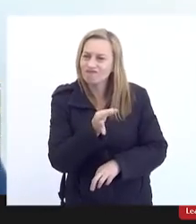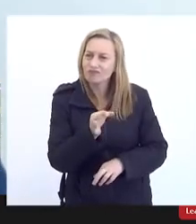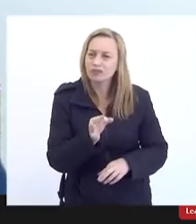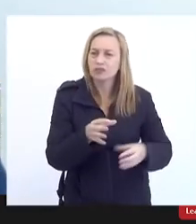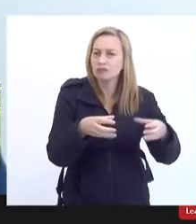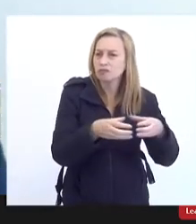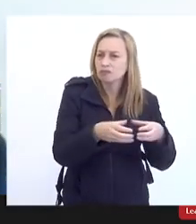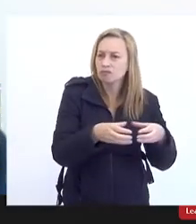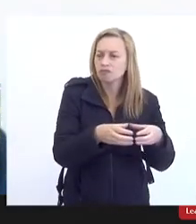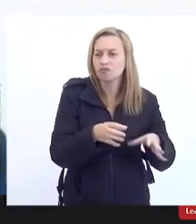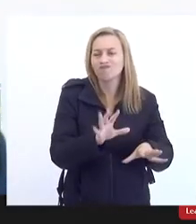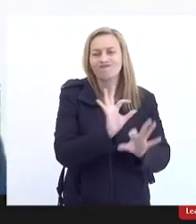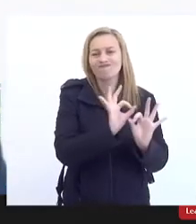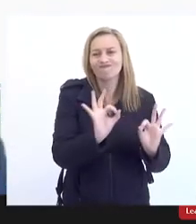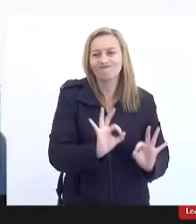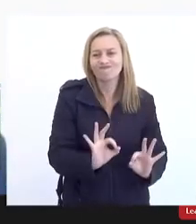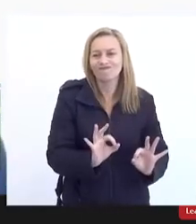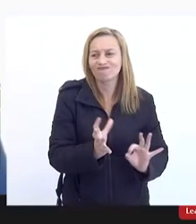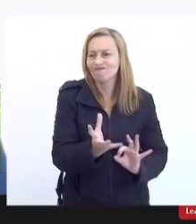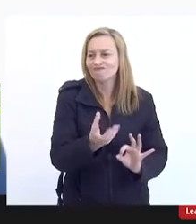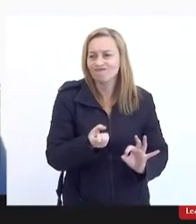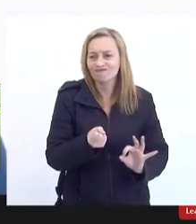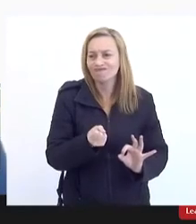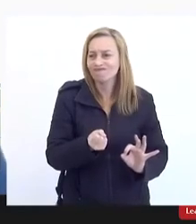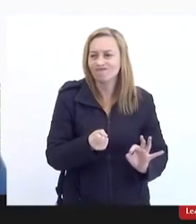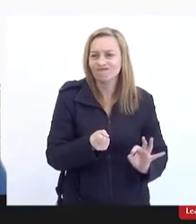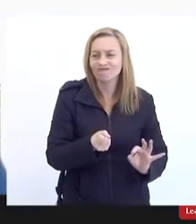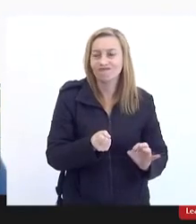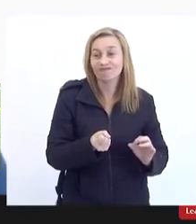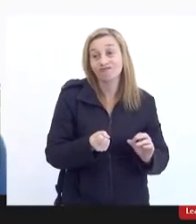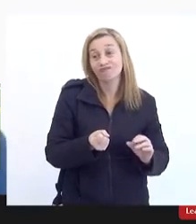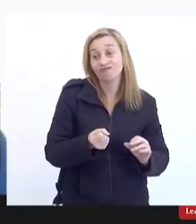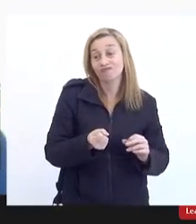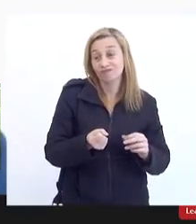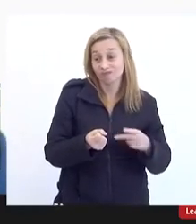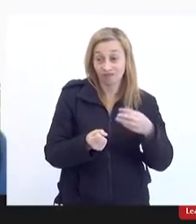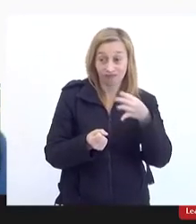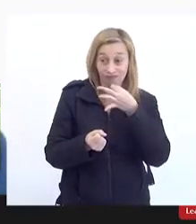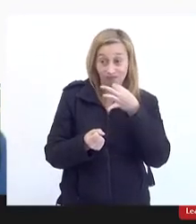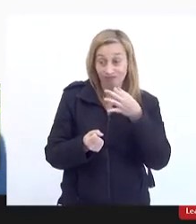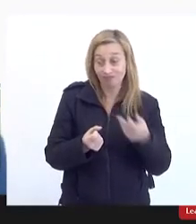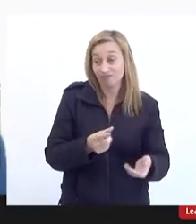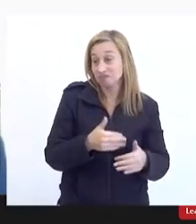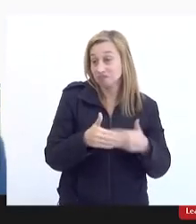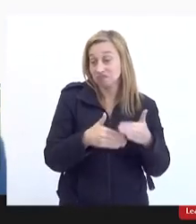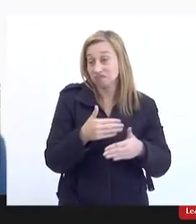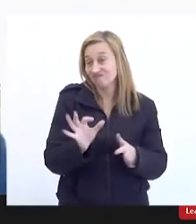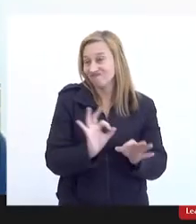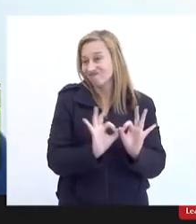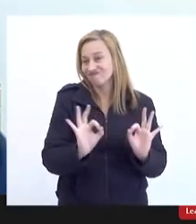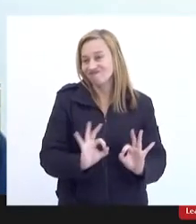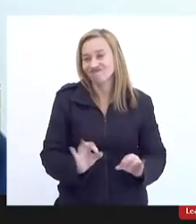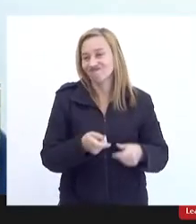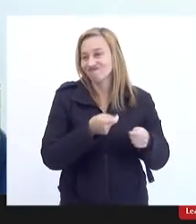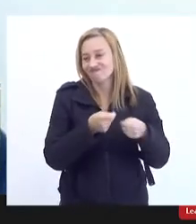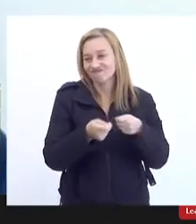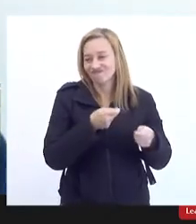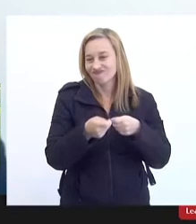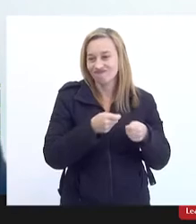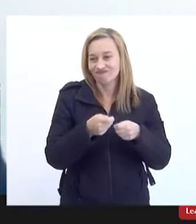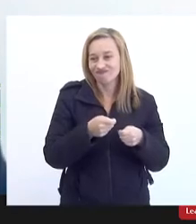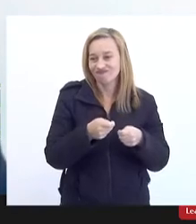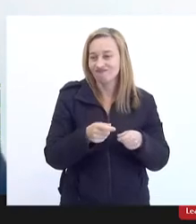que nada acolheu praticamente das nossas questões nesse processo não existe nenhum mecanismo de controle social